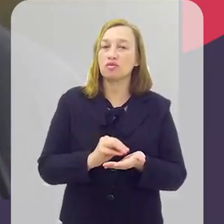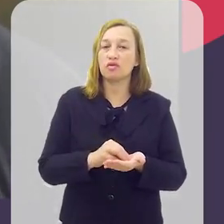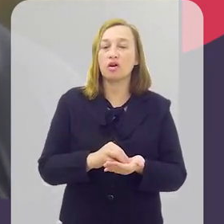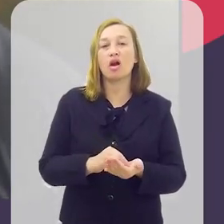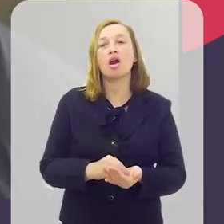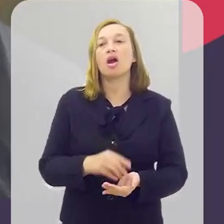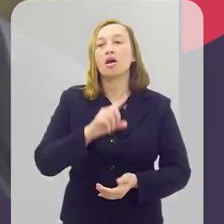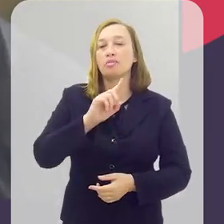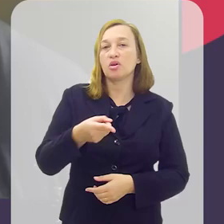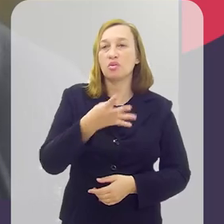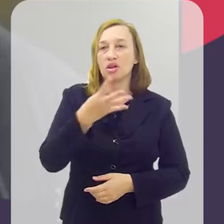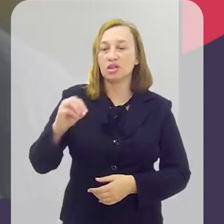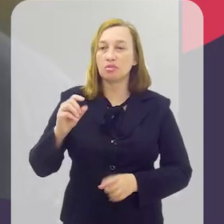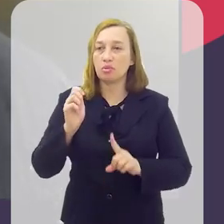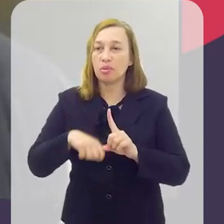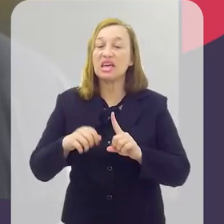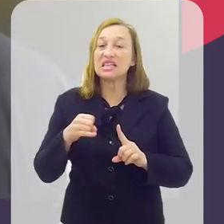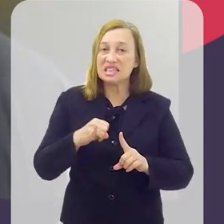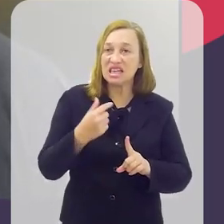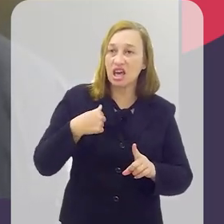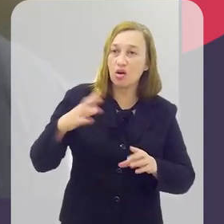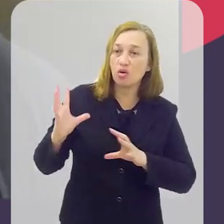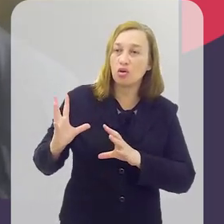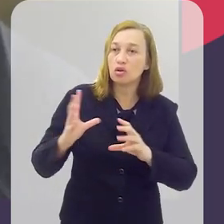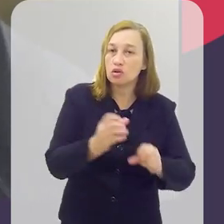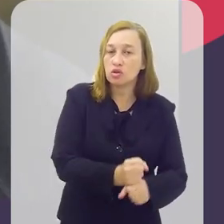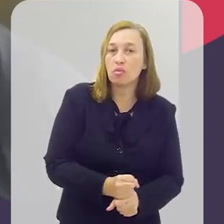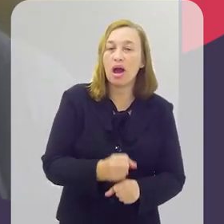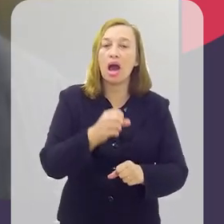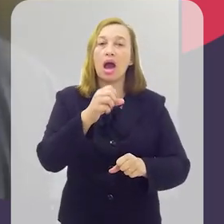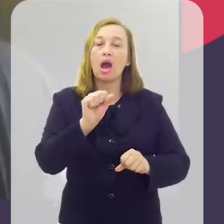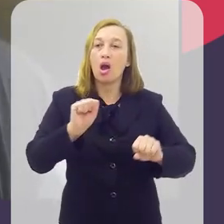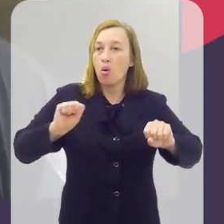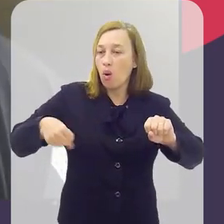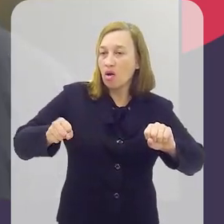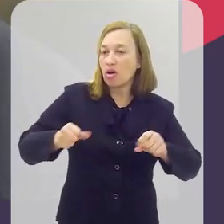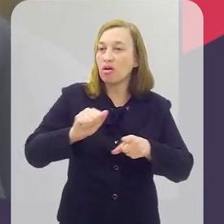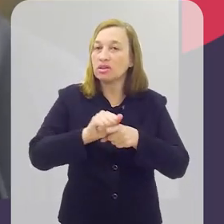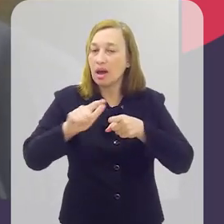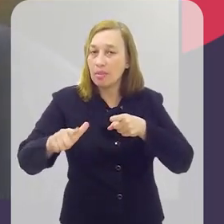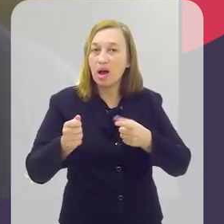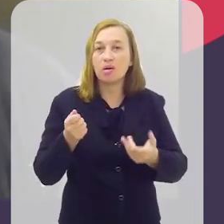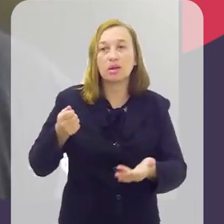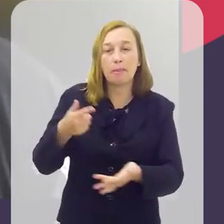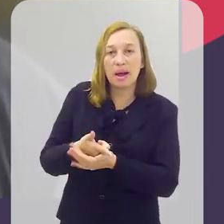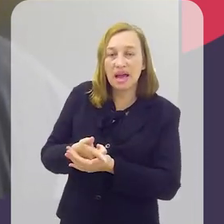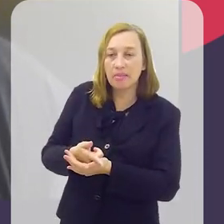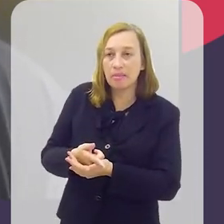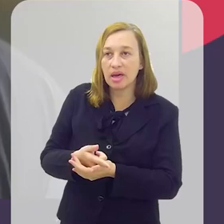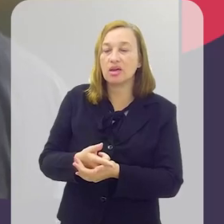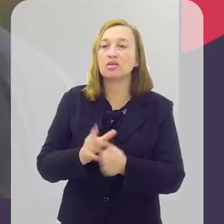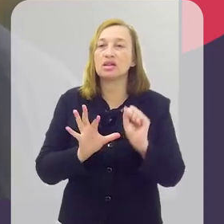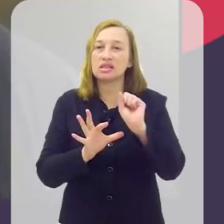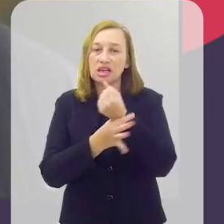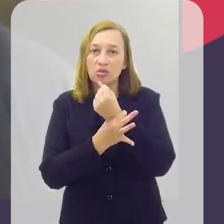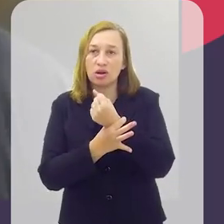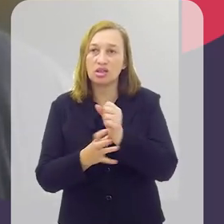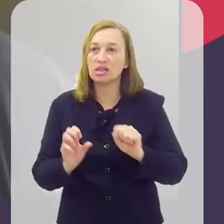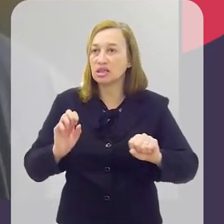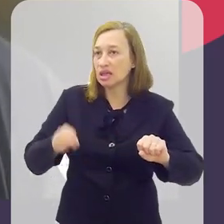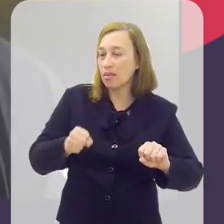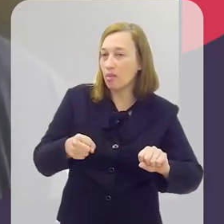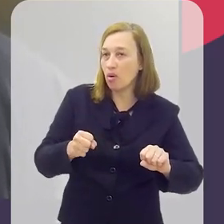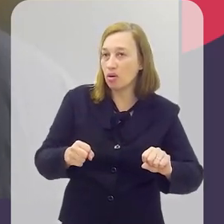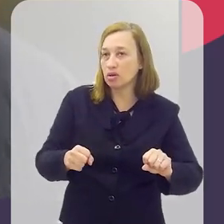óleo que troca rápido, a relação, o aluguel da moto, ou o pagamento da mensalidade seguro, então, vou botar aí que ele não ganha R$.000.